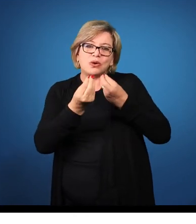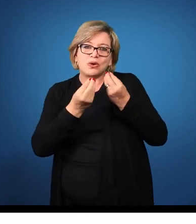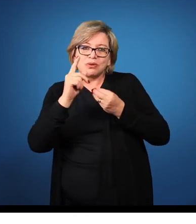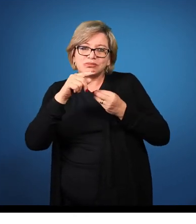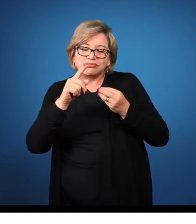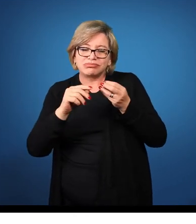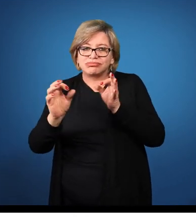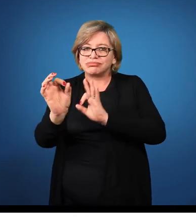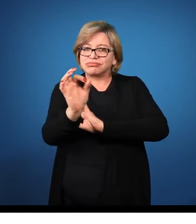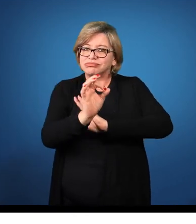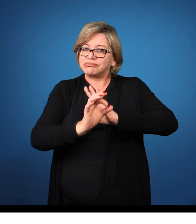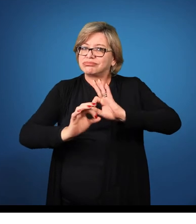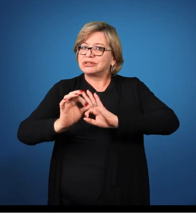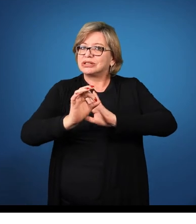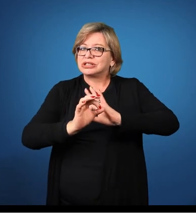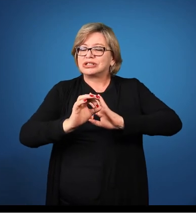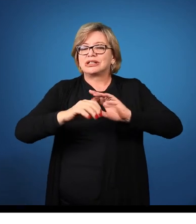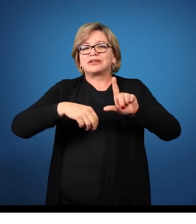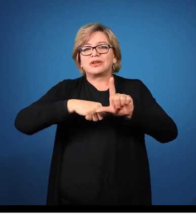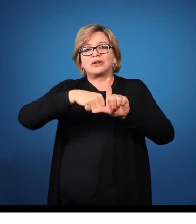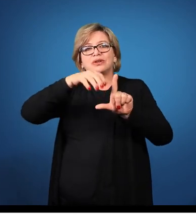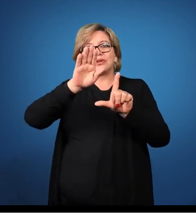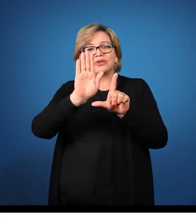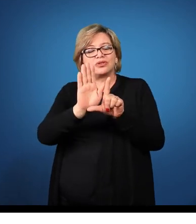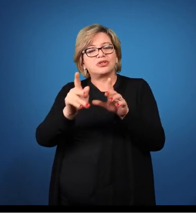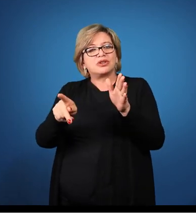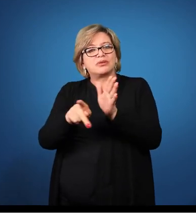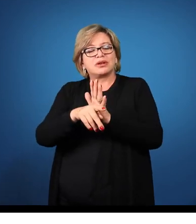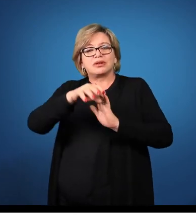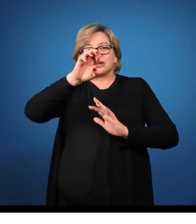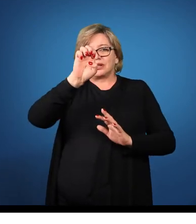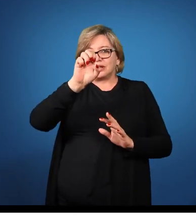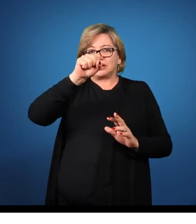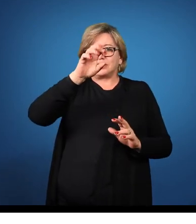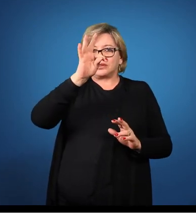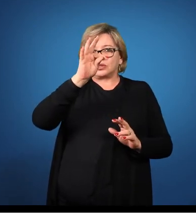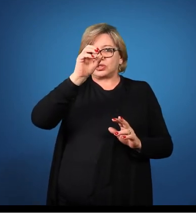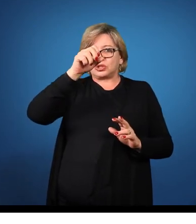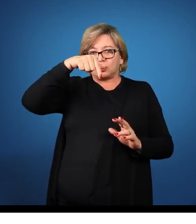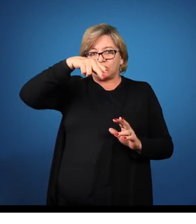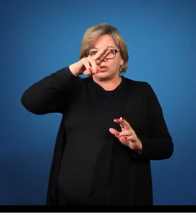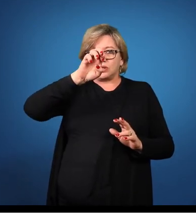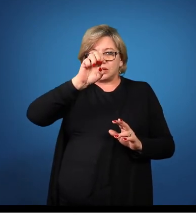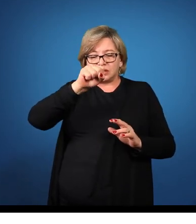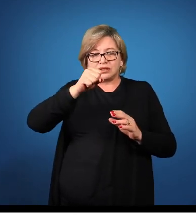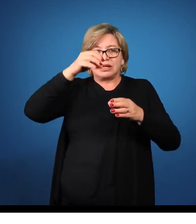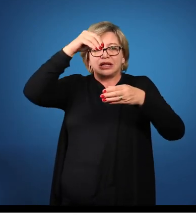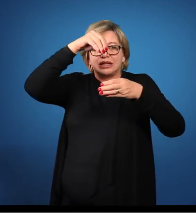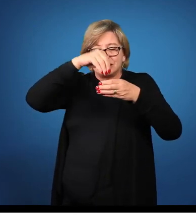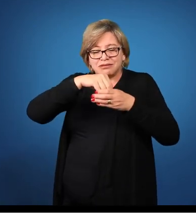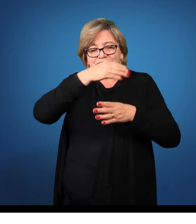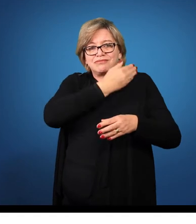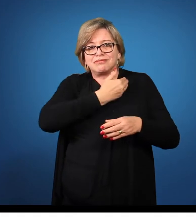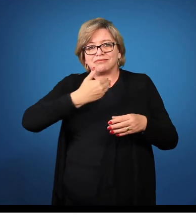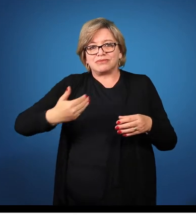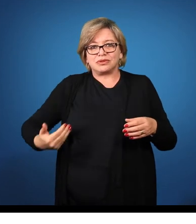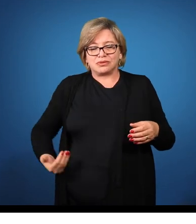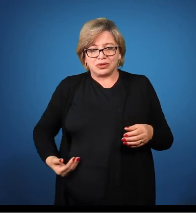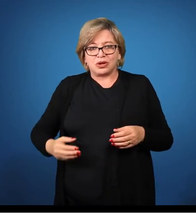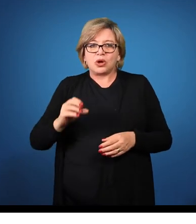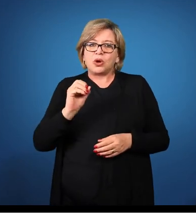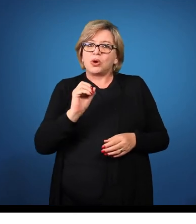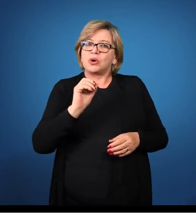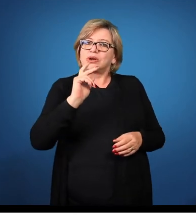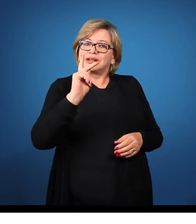essa questão da logística nos estoques dentro das questões públicas. Ok?